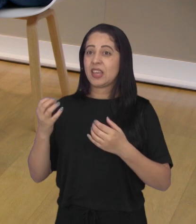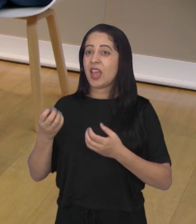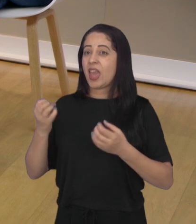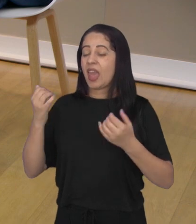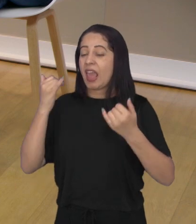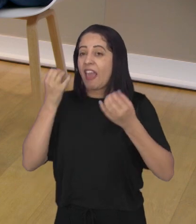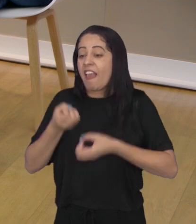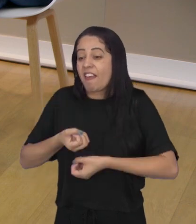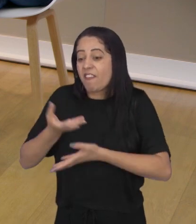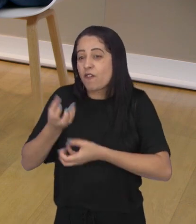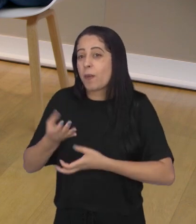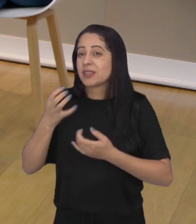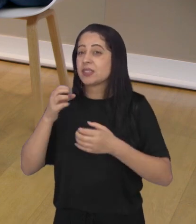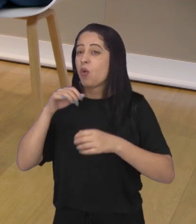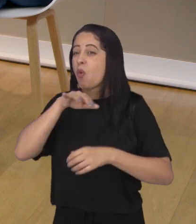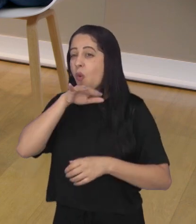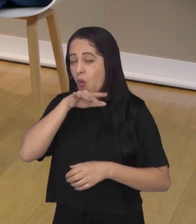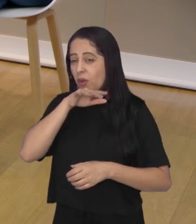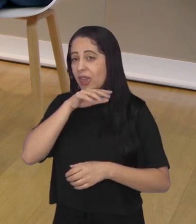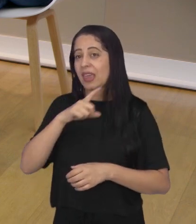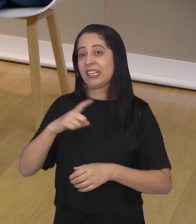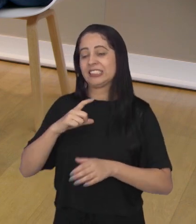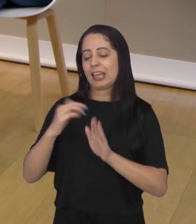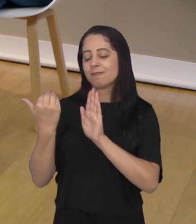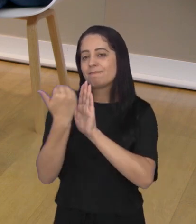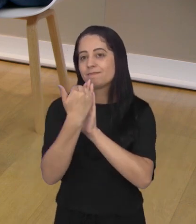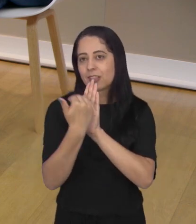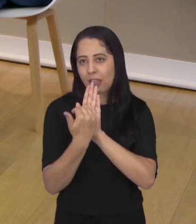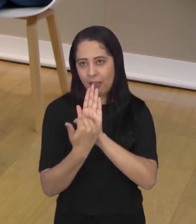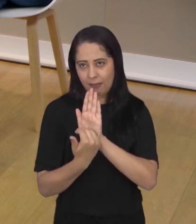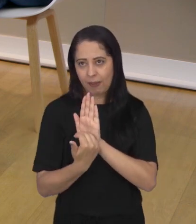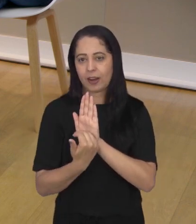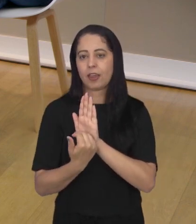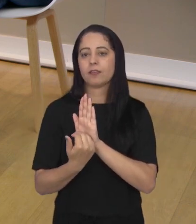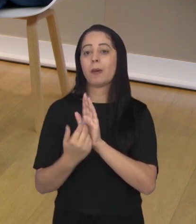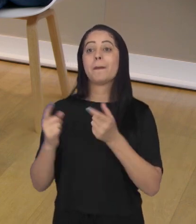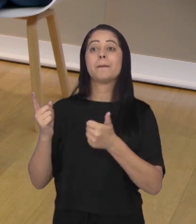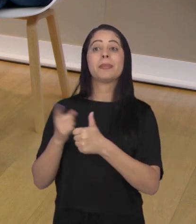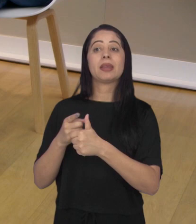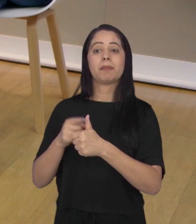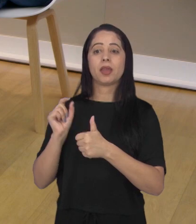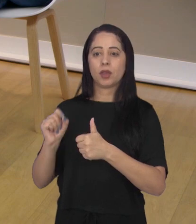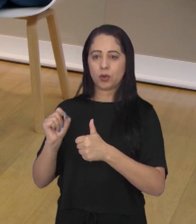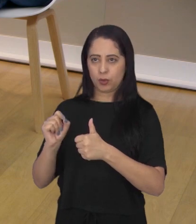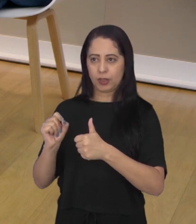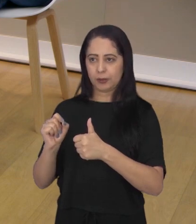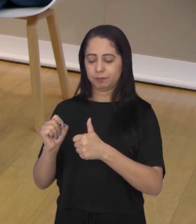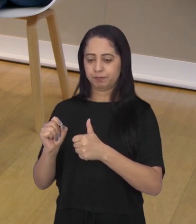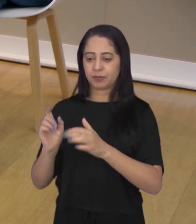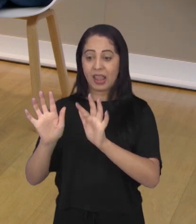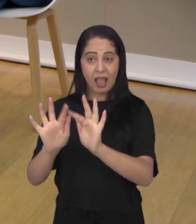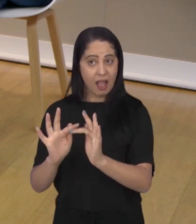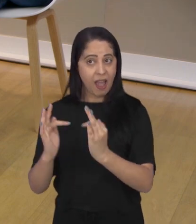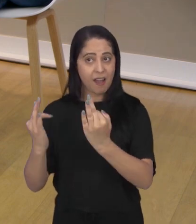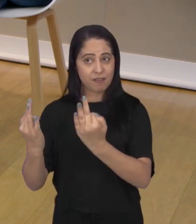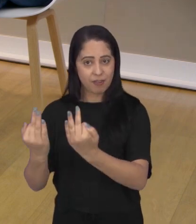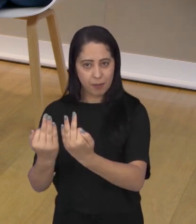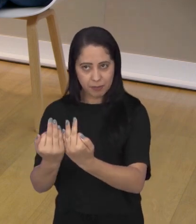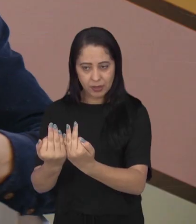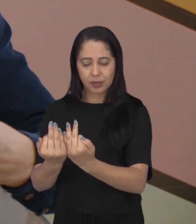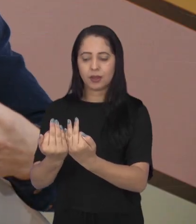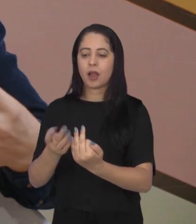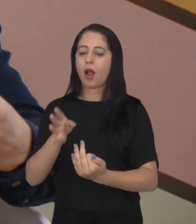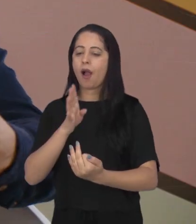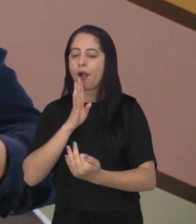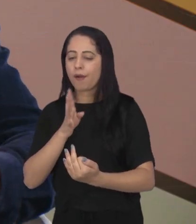um protocolo que é muito importante ser seguido, né? Que visa, primeiro, acolher essa família,